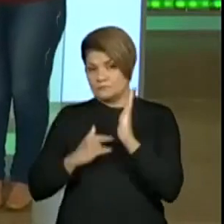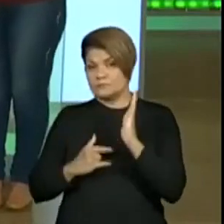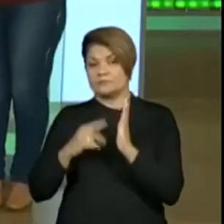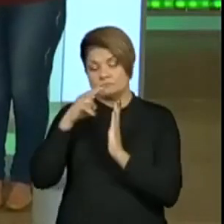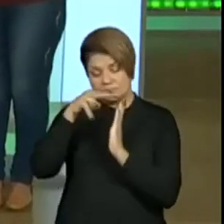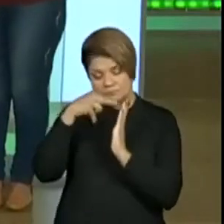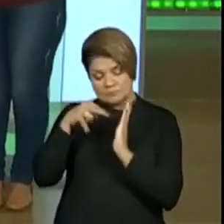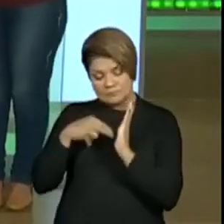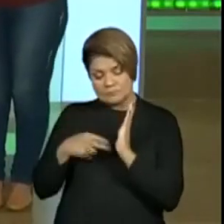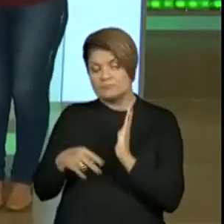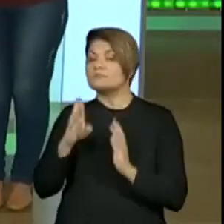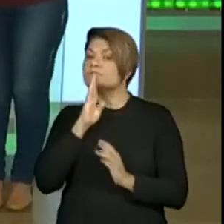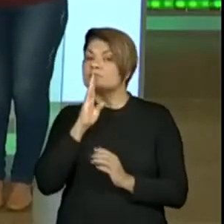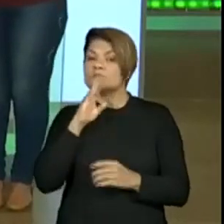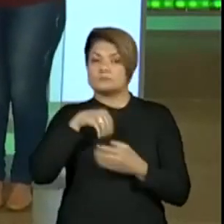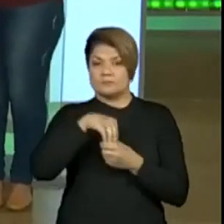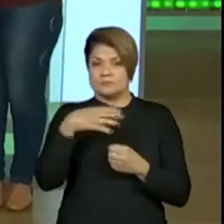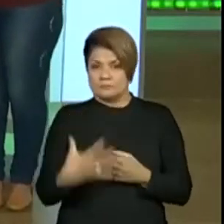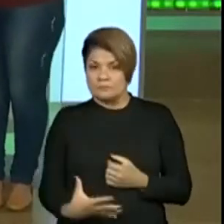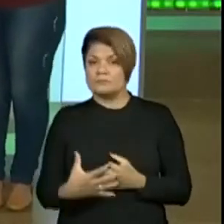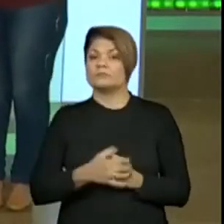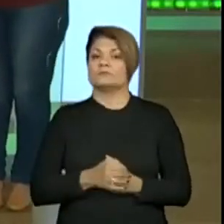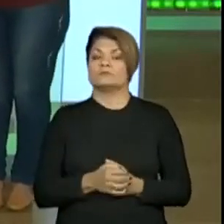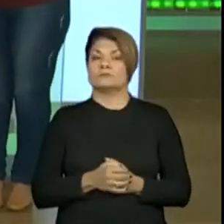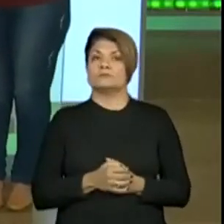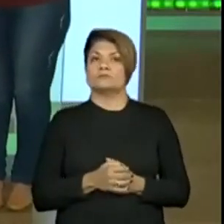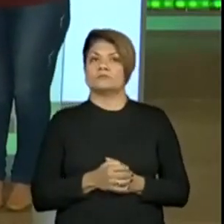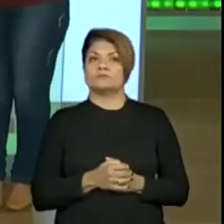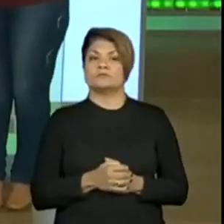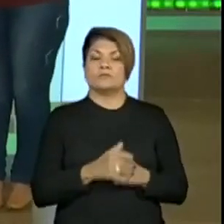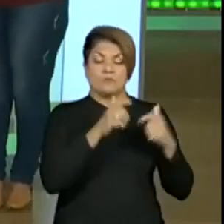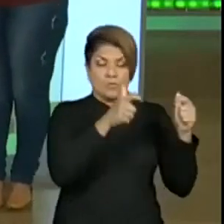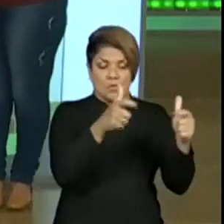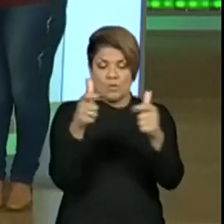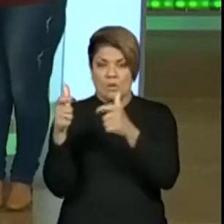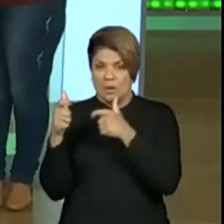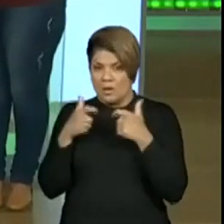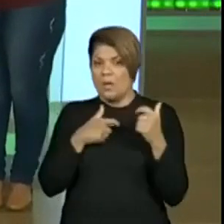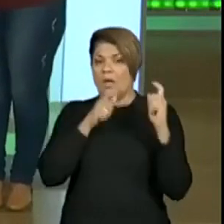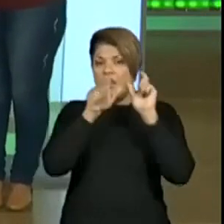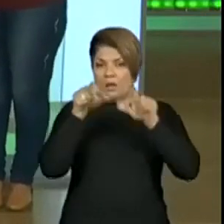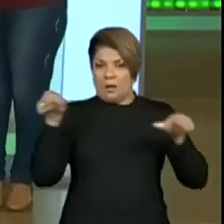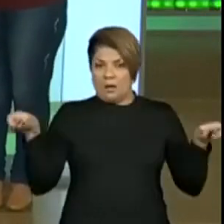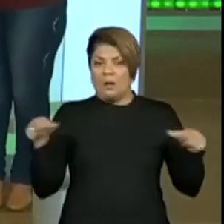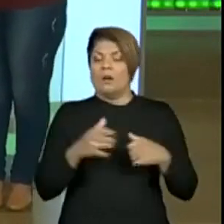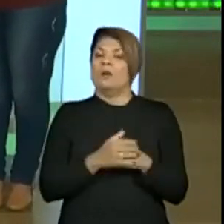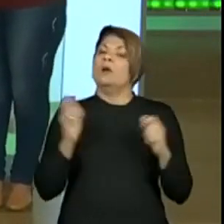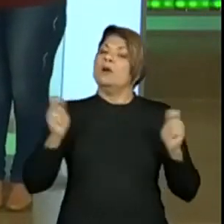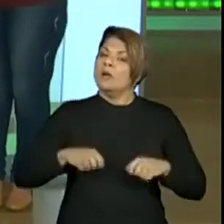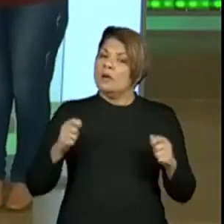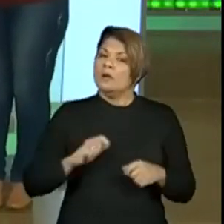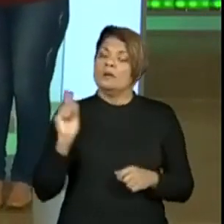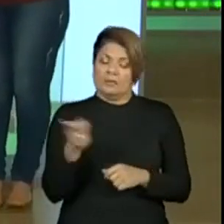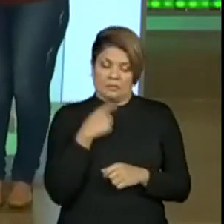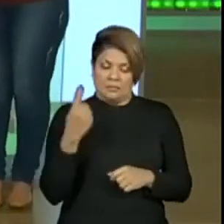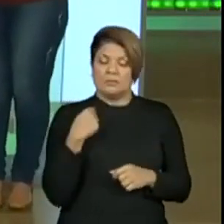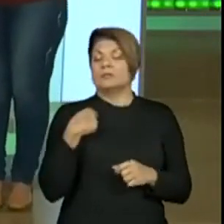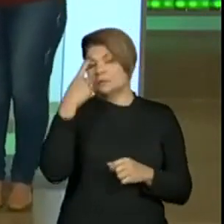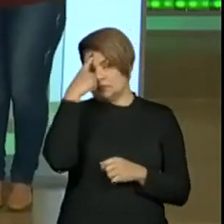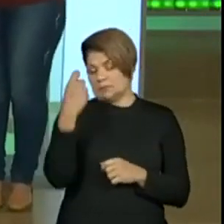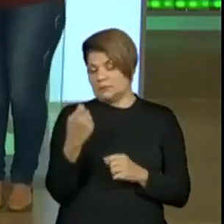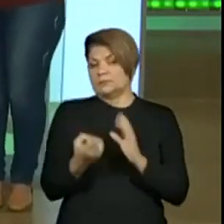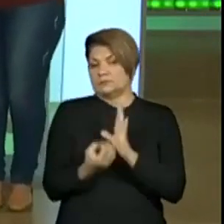conteúdo desse, né? Conhecer o cenário, conhecer os personagens, porque eles que vão dar condições da gente criar um final coerente aí.